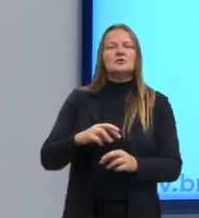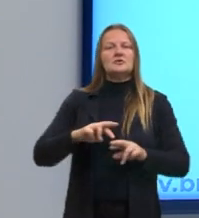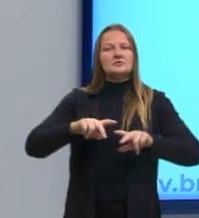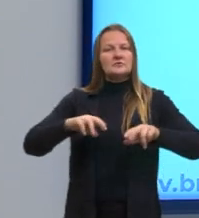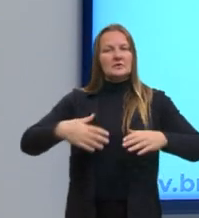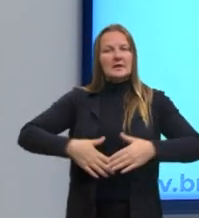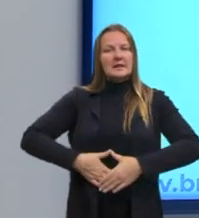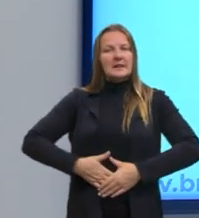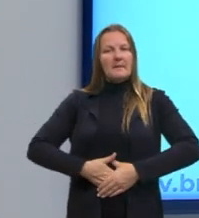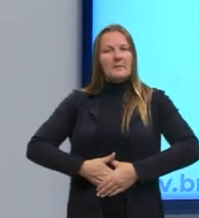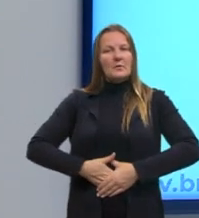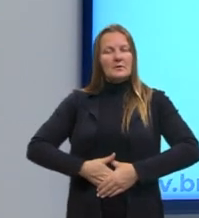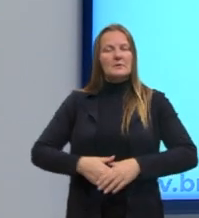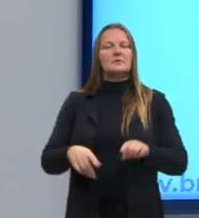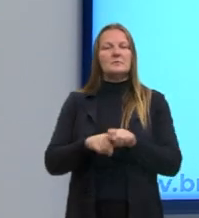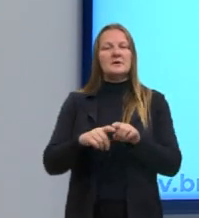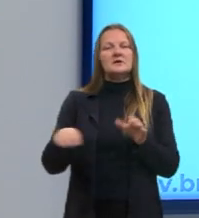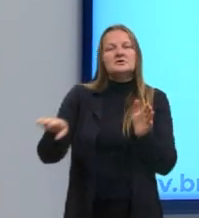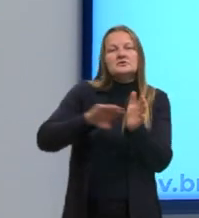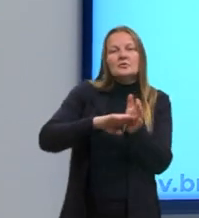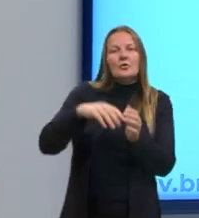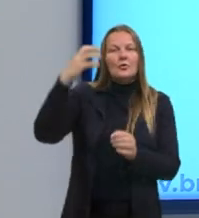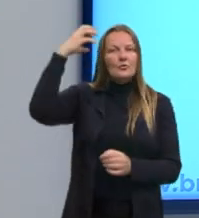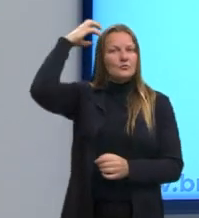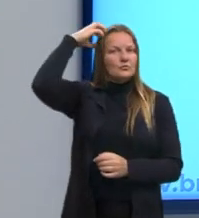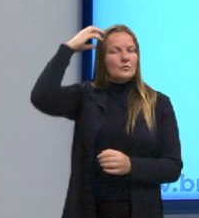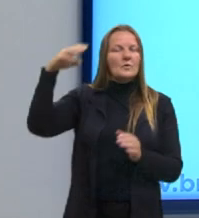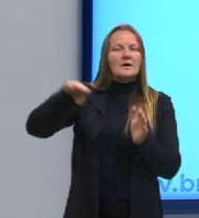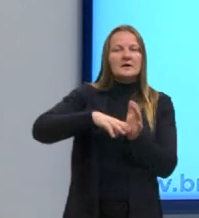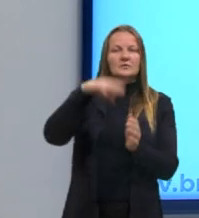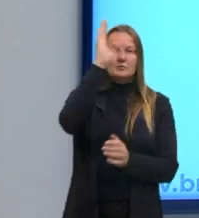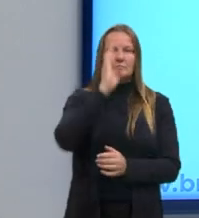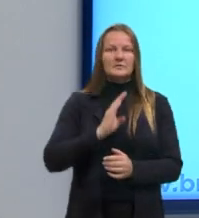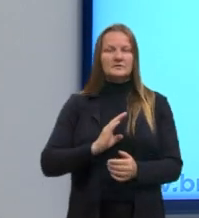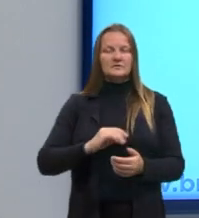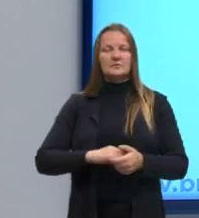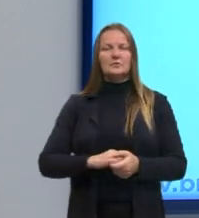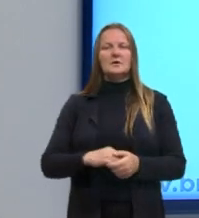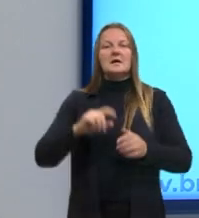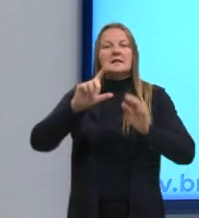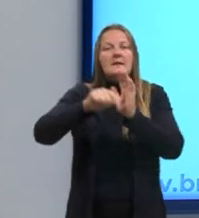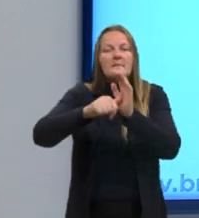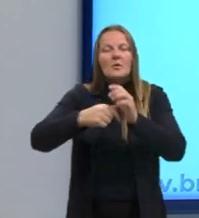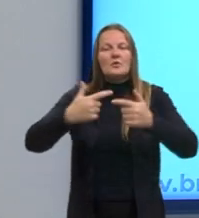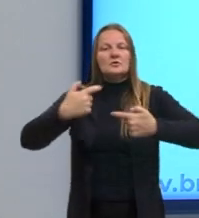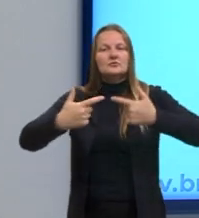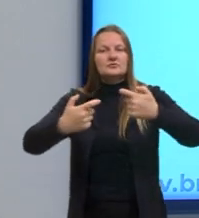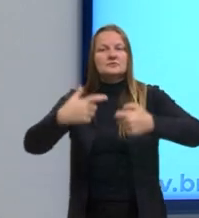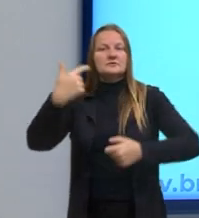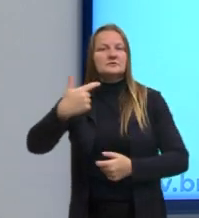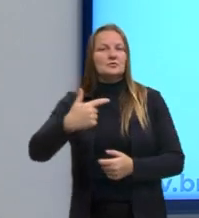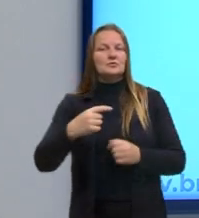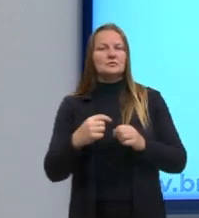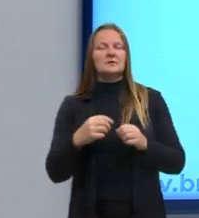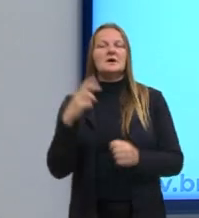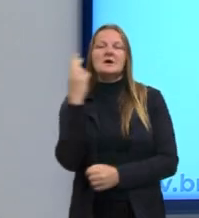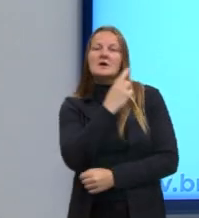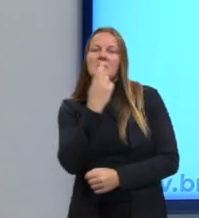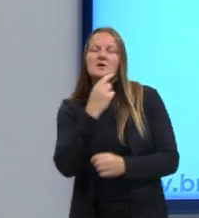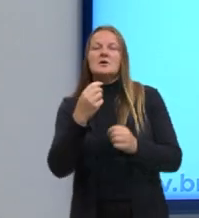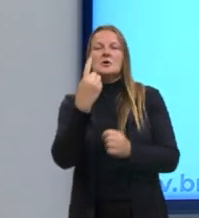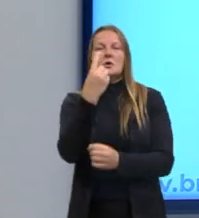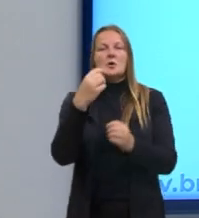chegada da Família Real ao Brasil, a paz armada, pós-Segunda Guerra Mundial, Revolução Russa, crise de 1929,